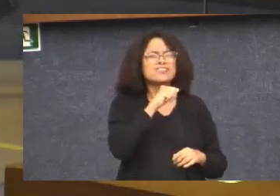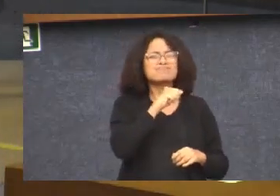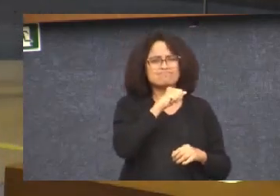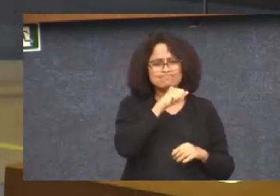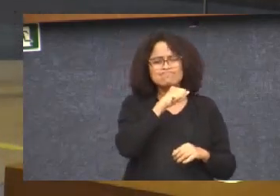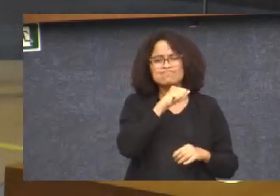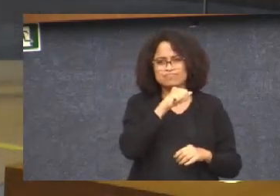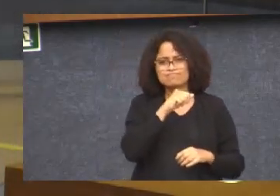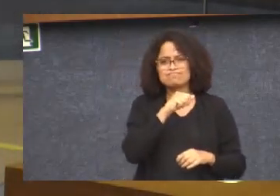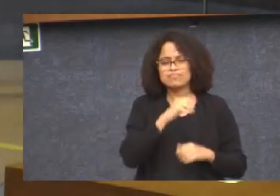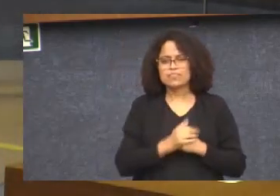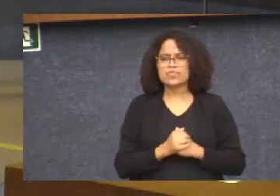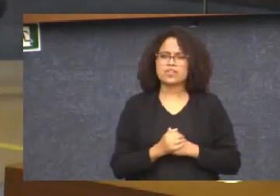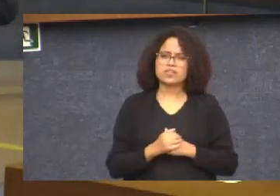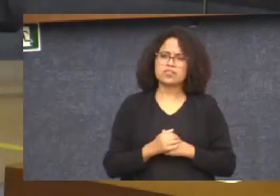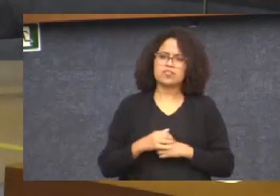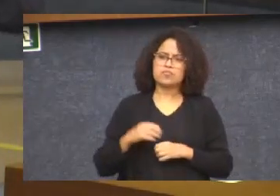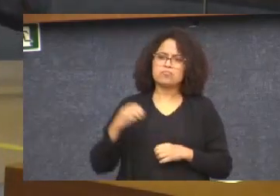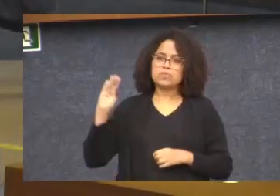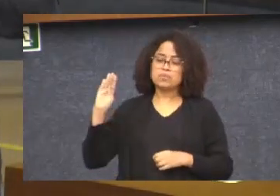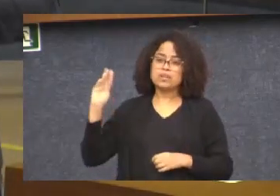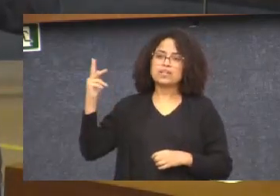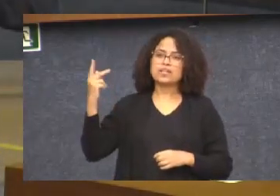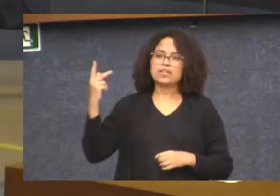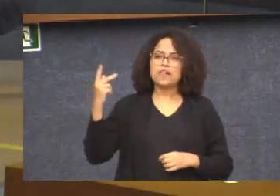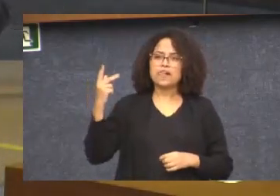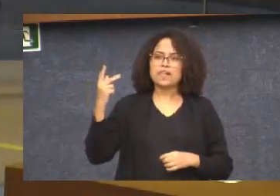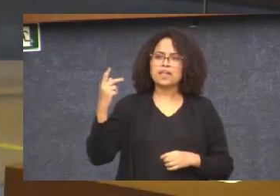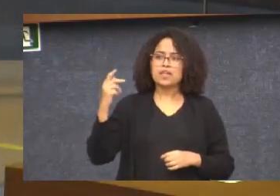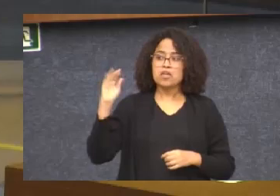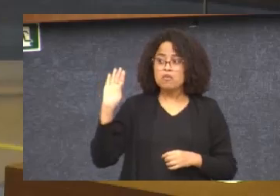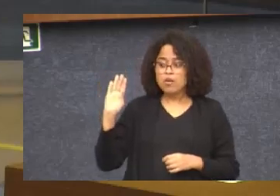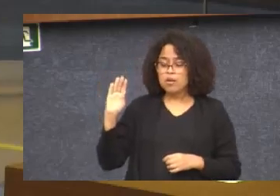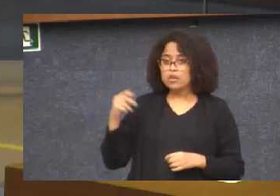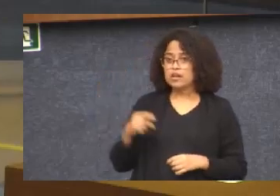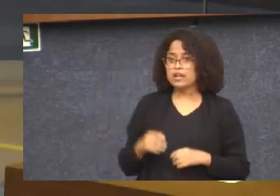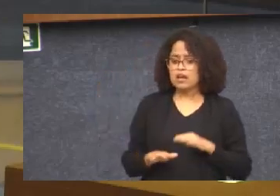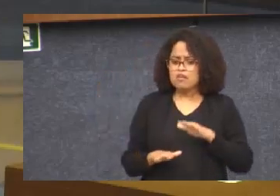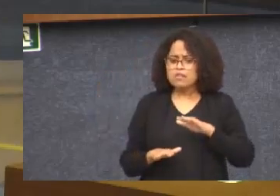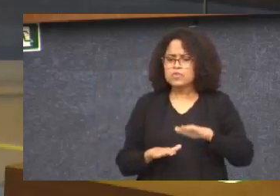que Belo Horizonte caminha, inclusive,